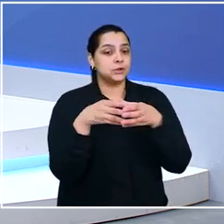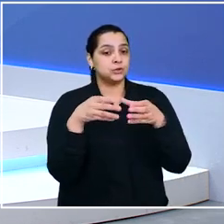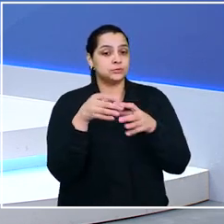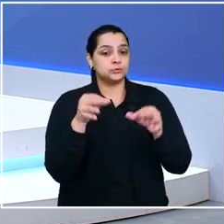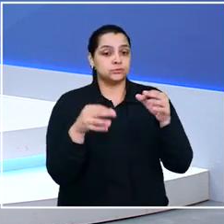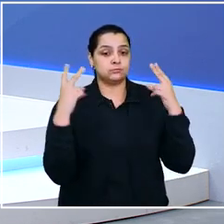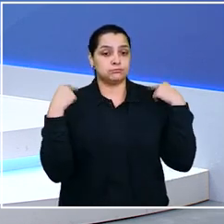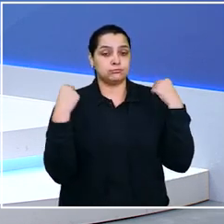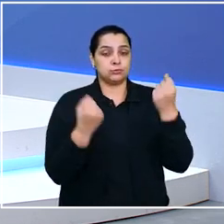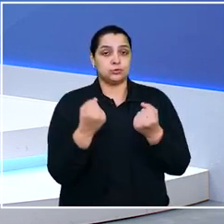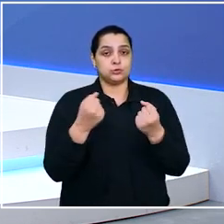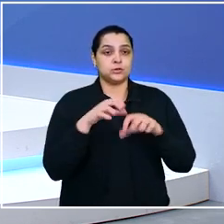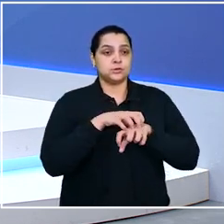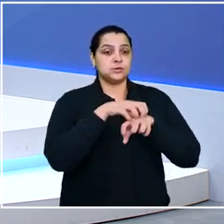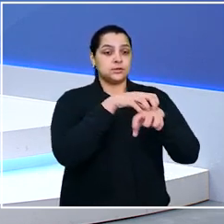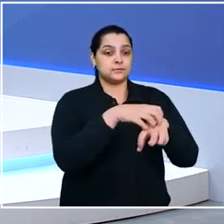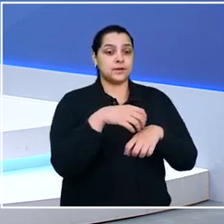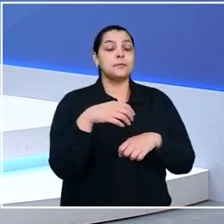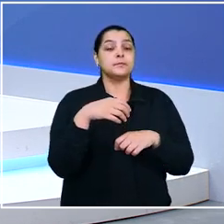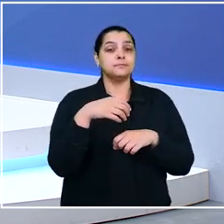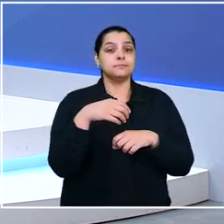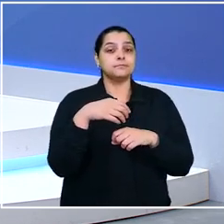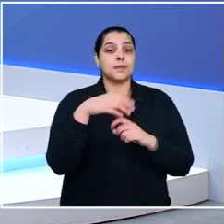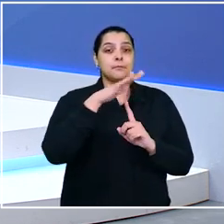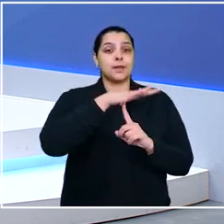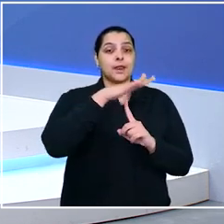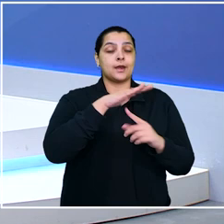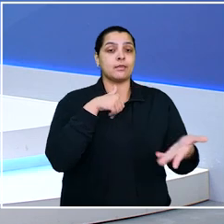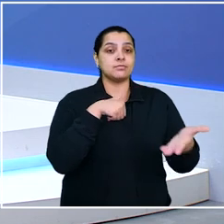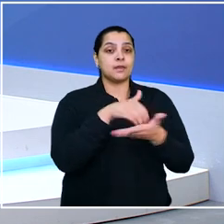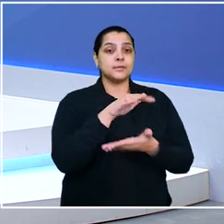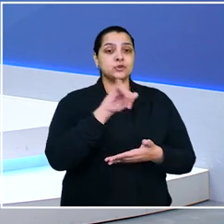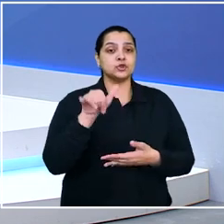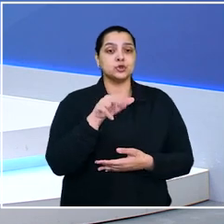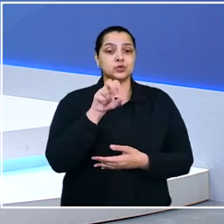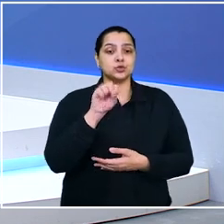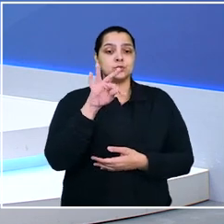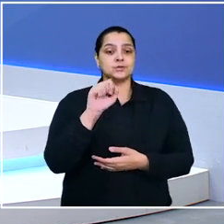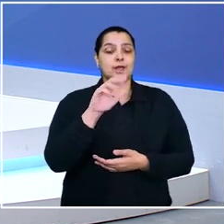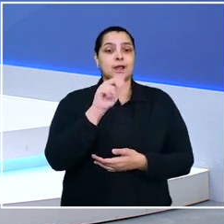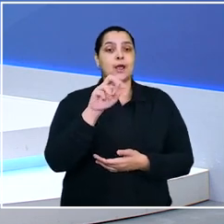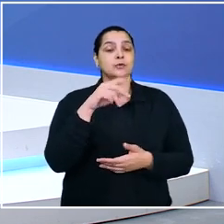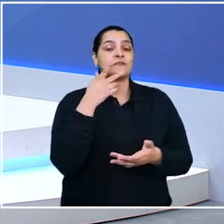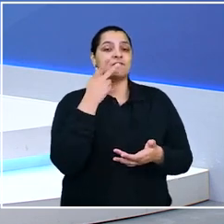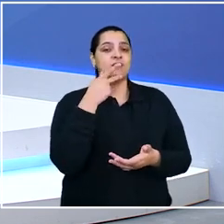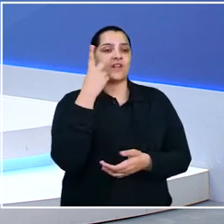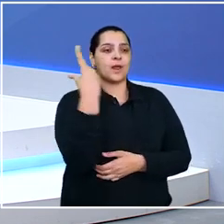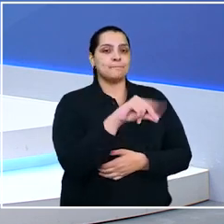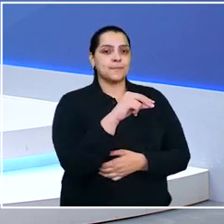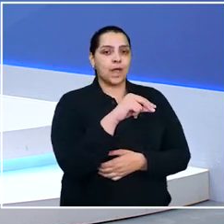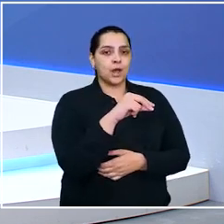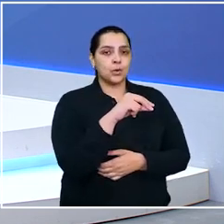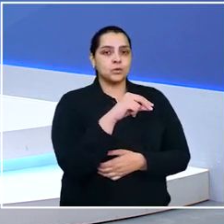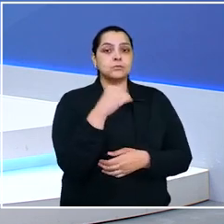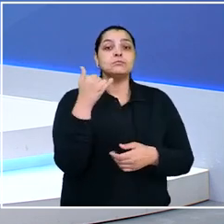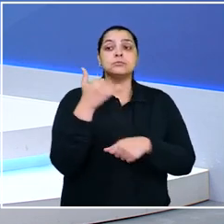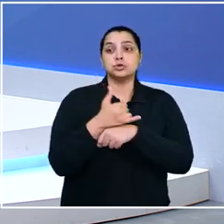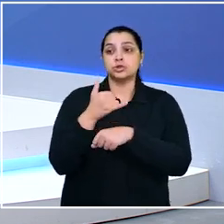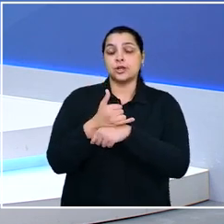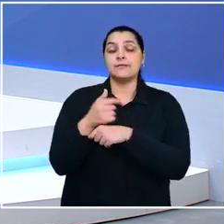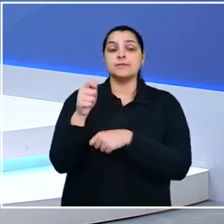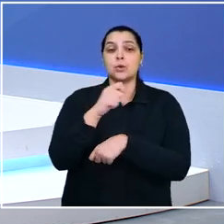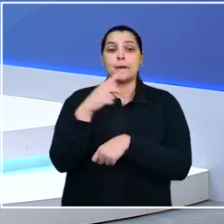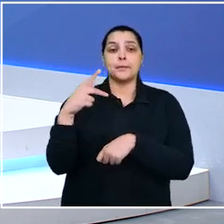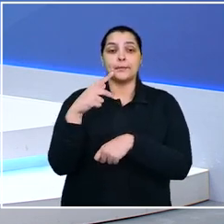segunda turma, o motorista de uma empresa de transportes do Paraná foi demitido por justa causa depois de falar mal da empresa ao chefe por um